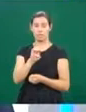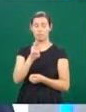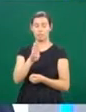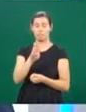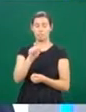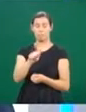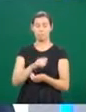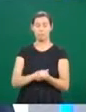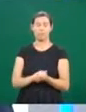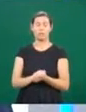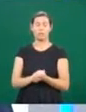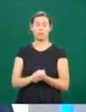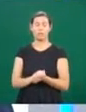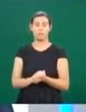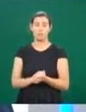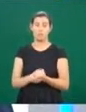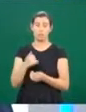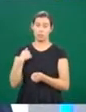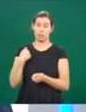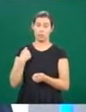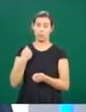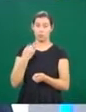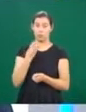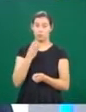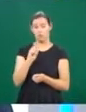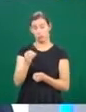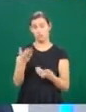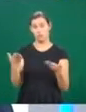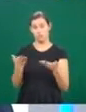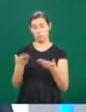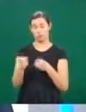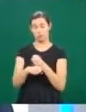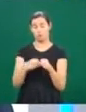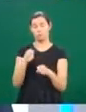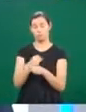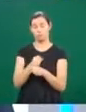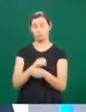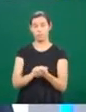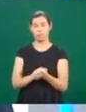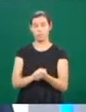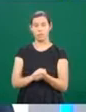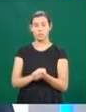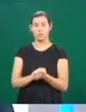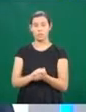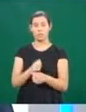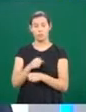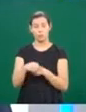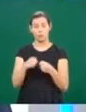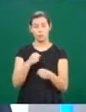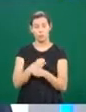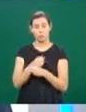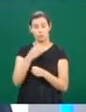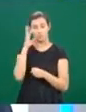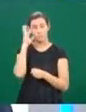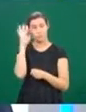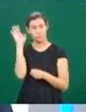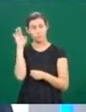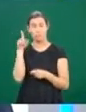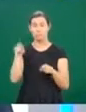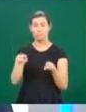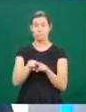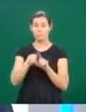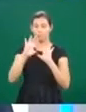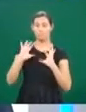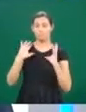básica aqui da UFA, faz 40 anos. Então tem sido um ano de muitas reflexões, muitas celebrações, mas a